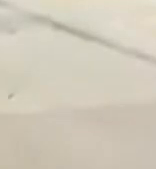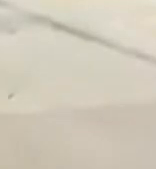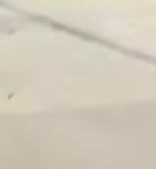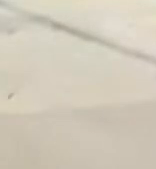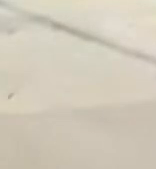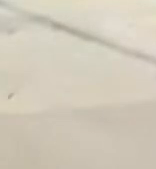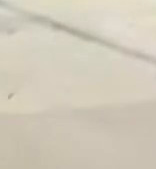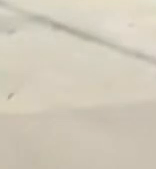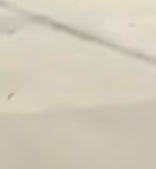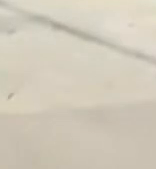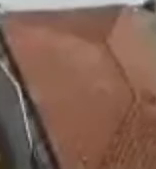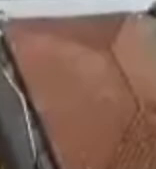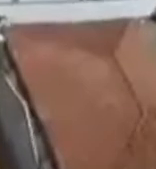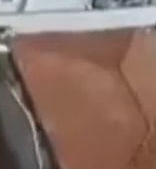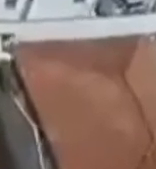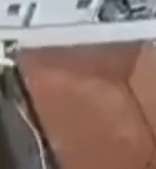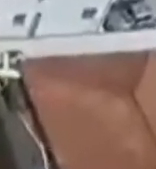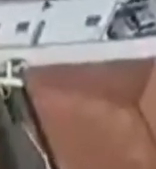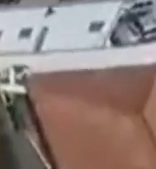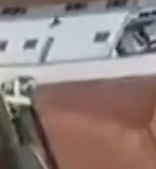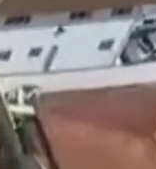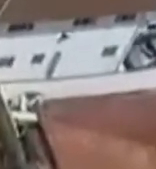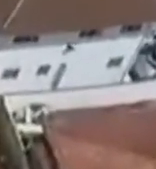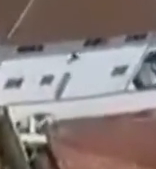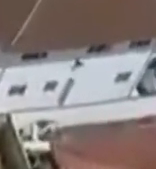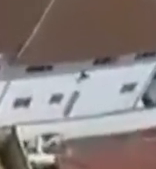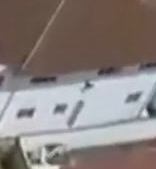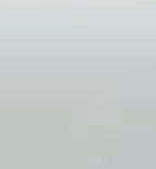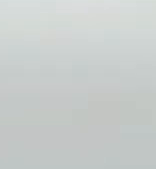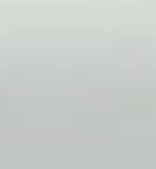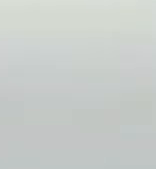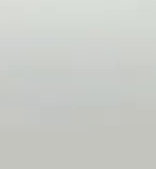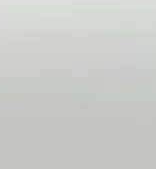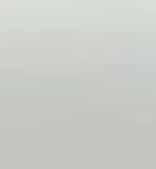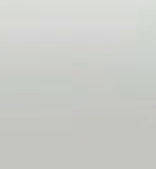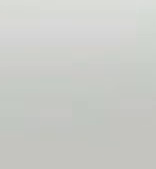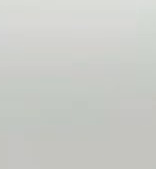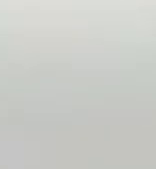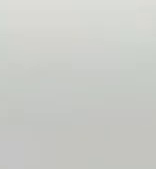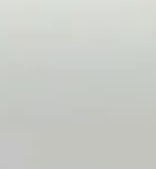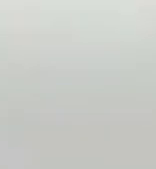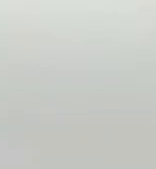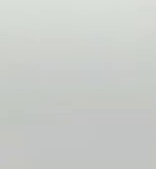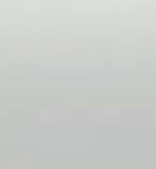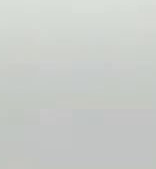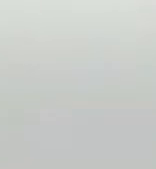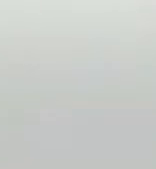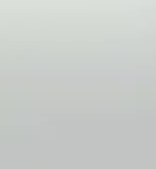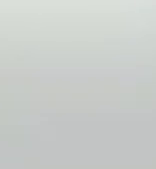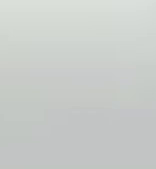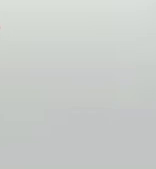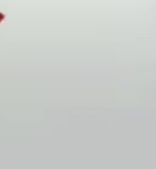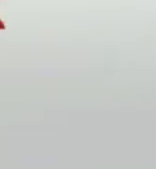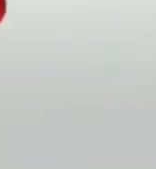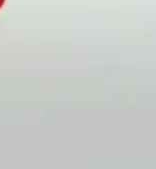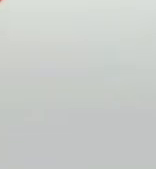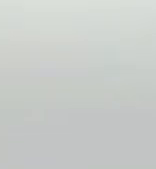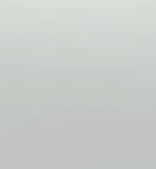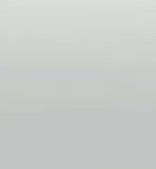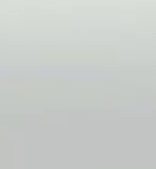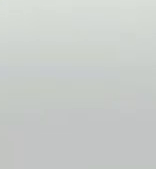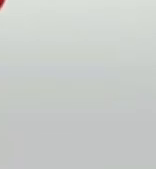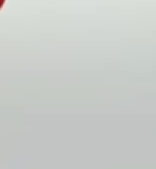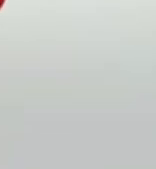participação da comunidade nas decisões sobre as obras. Mais de 10 mil pessoas participaram do programa e